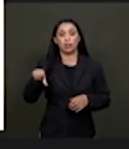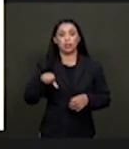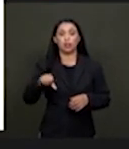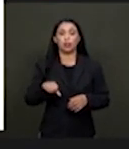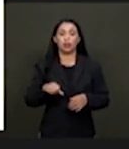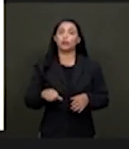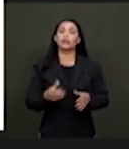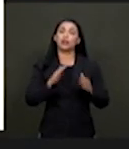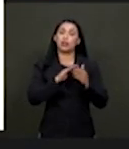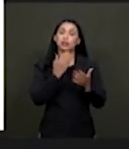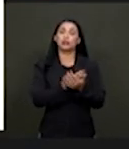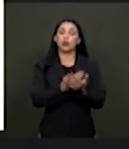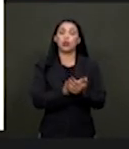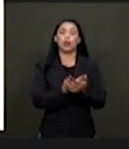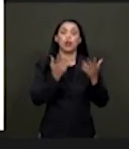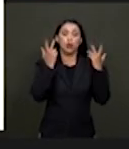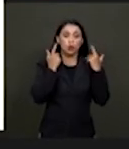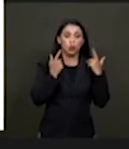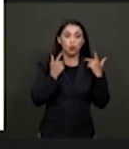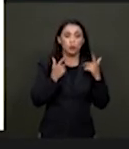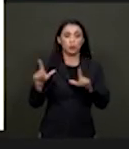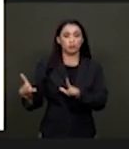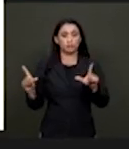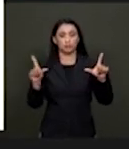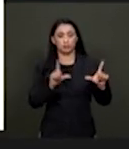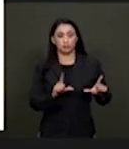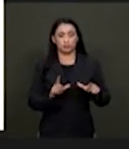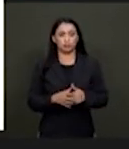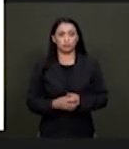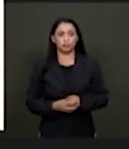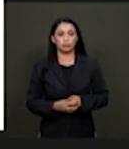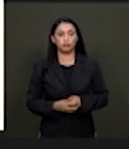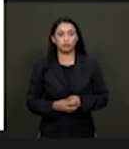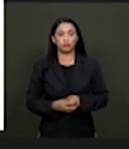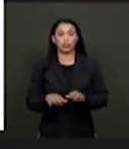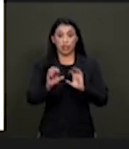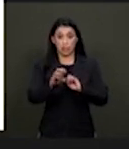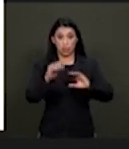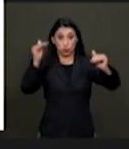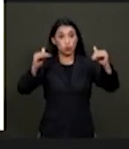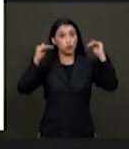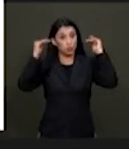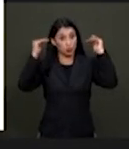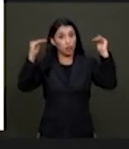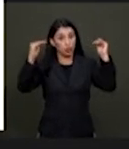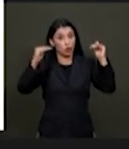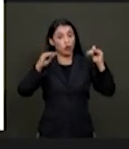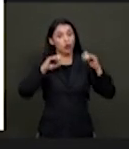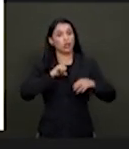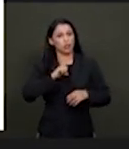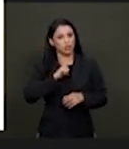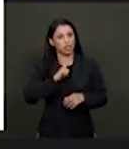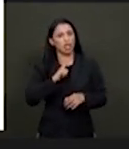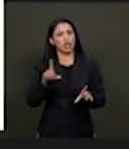comuns. Próximo slide, por favor. Sobre o ensino superior, nós vemos também o crescimento.